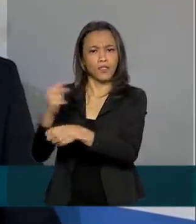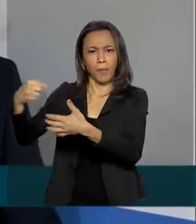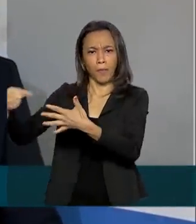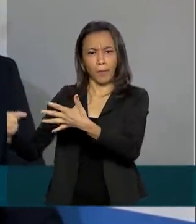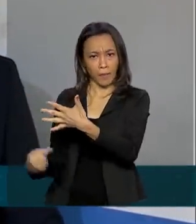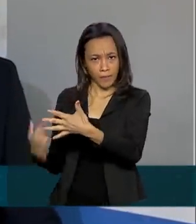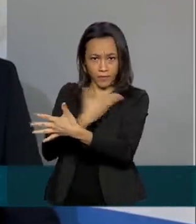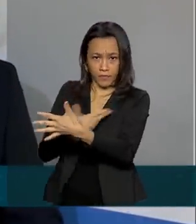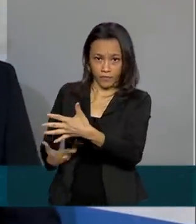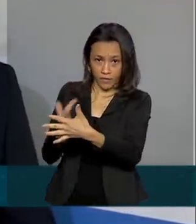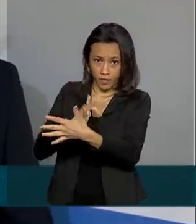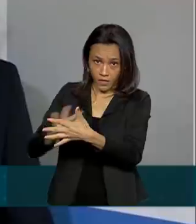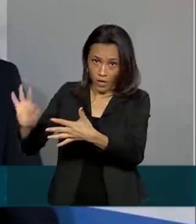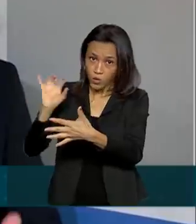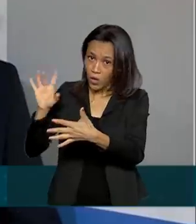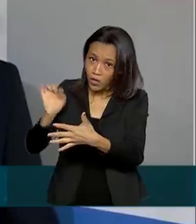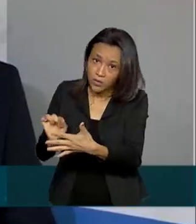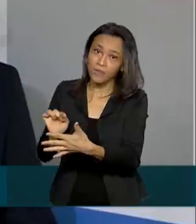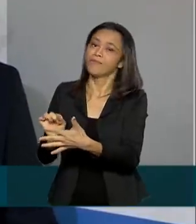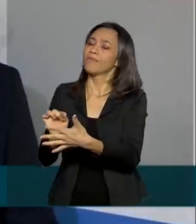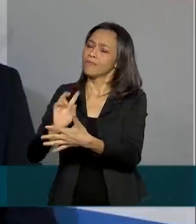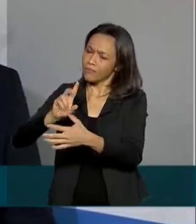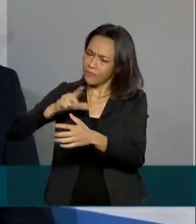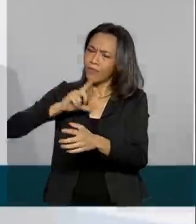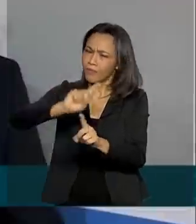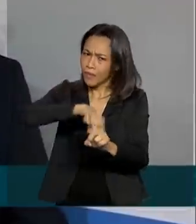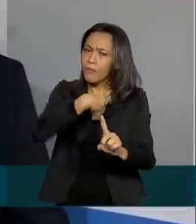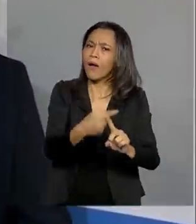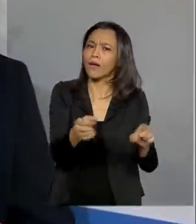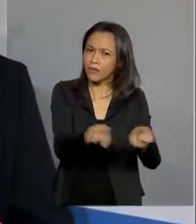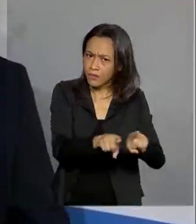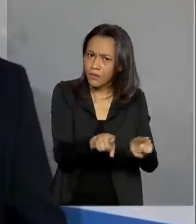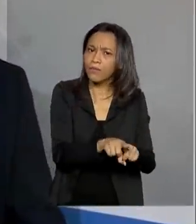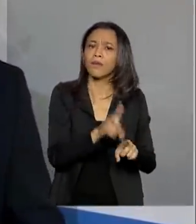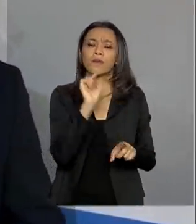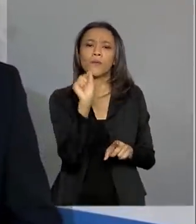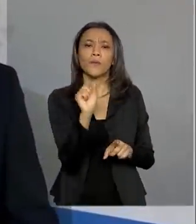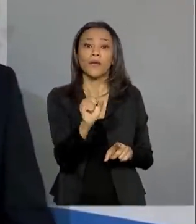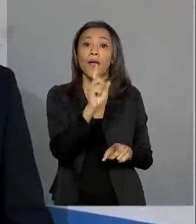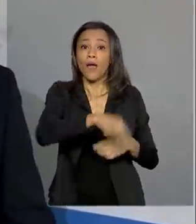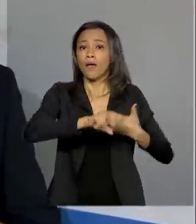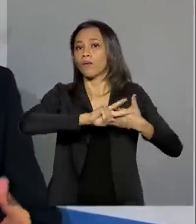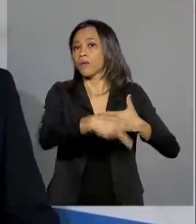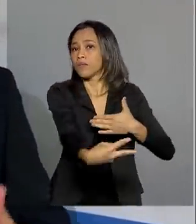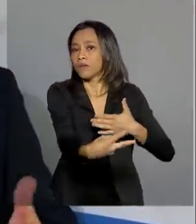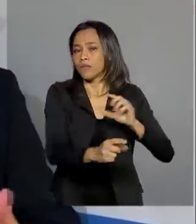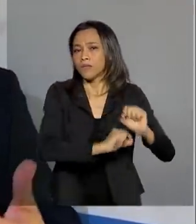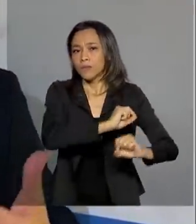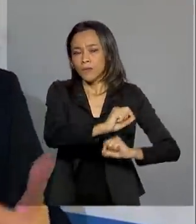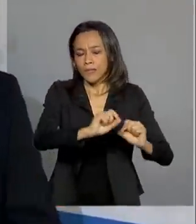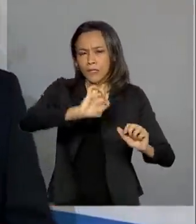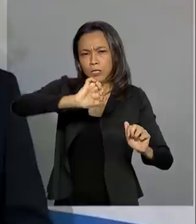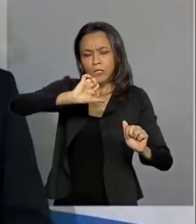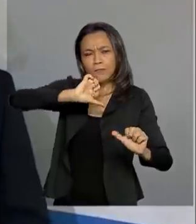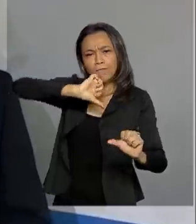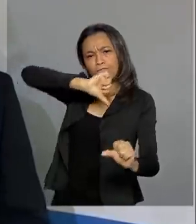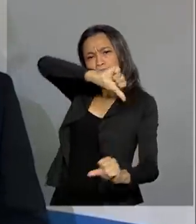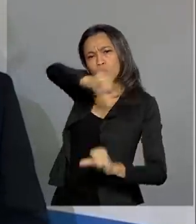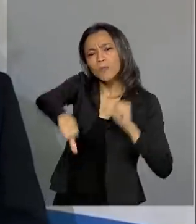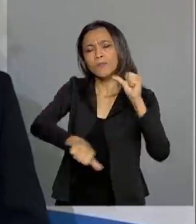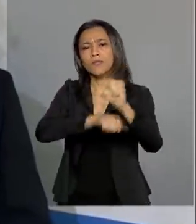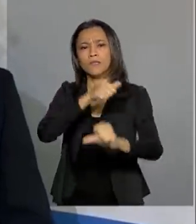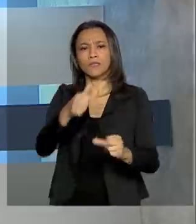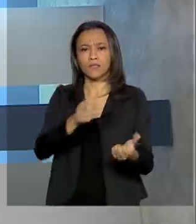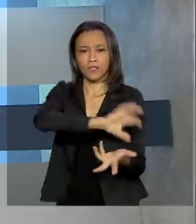governo federal para simplificação e desburocratização, mas também é fruto do processo de transformação digital de